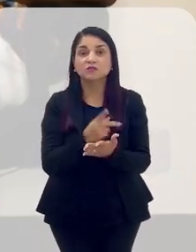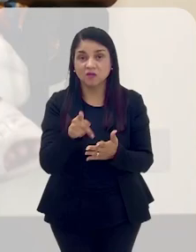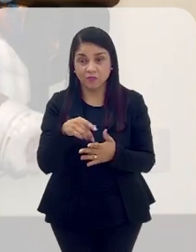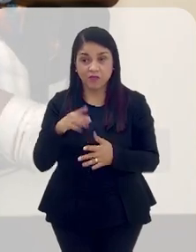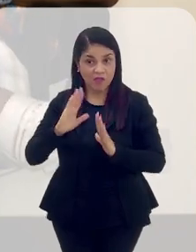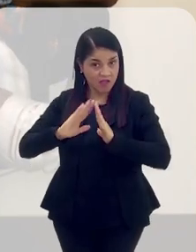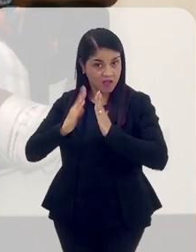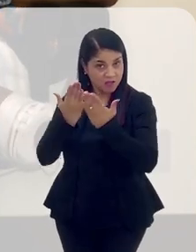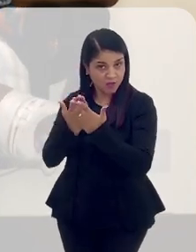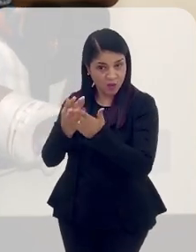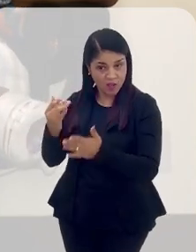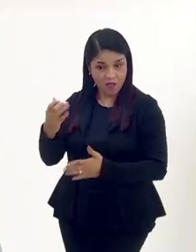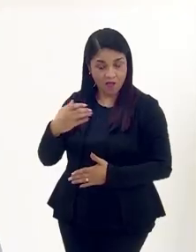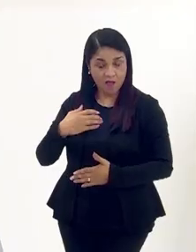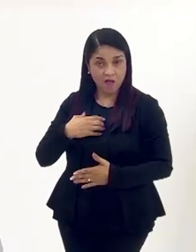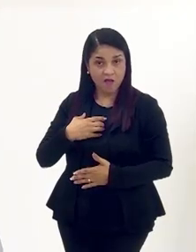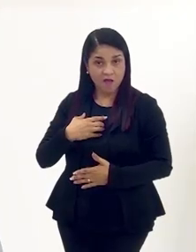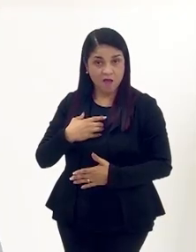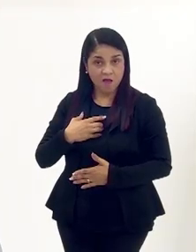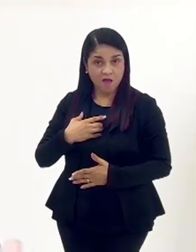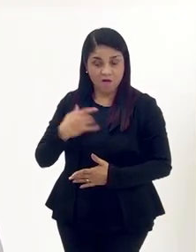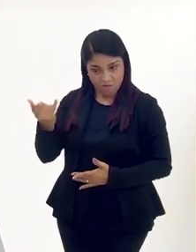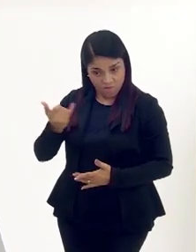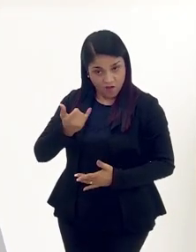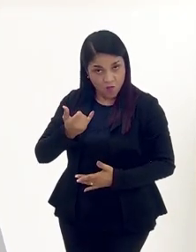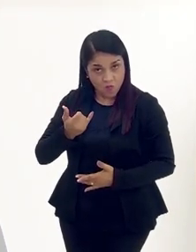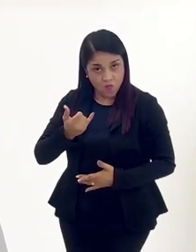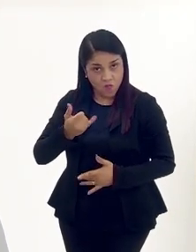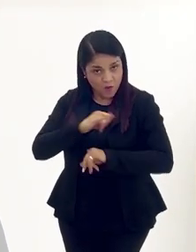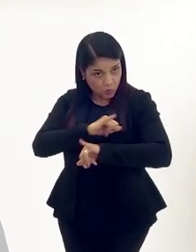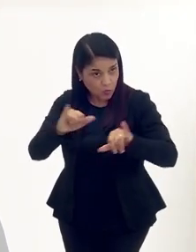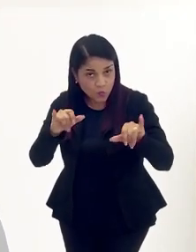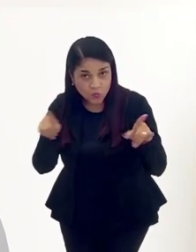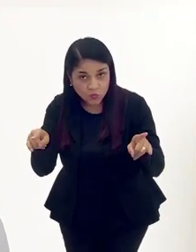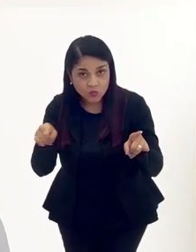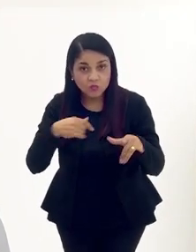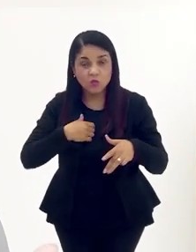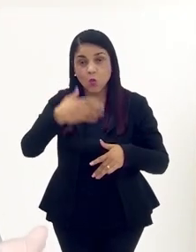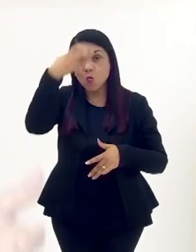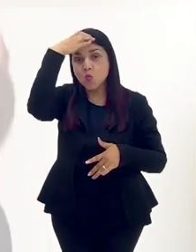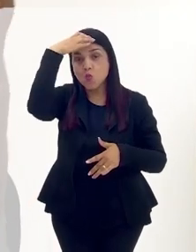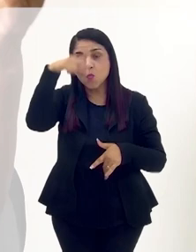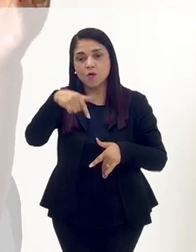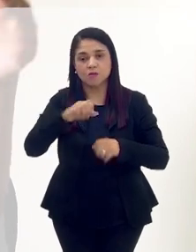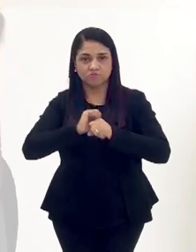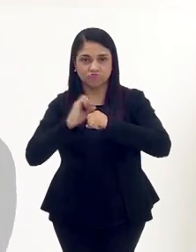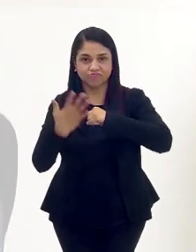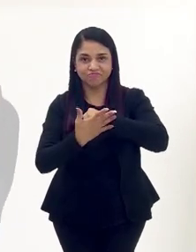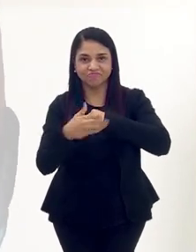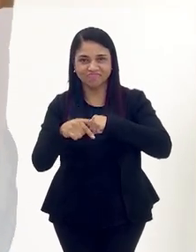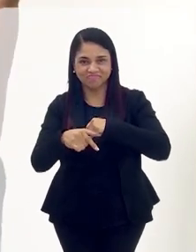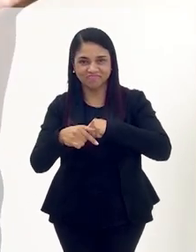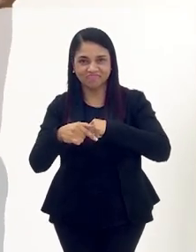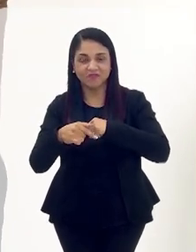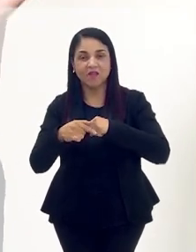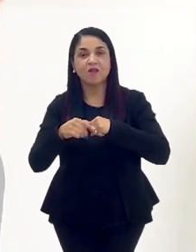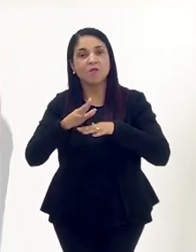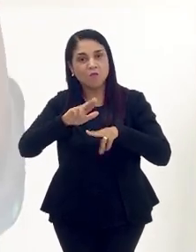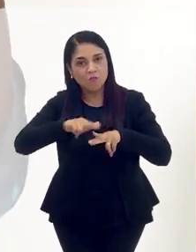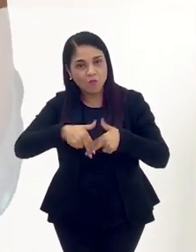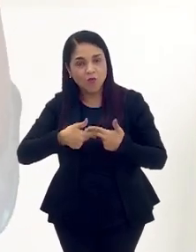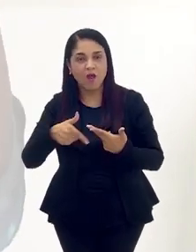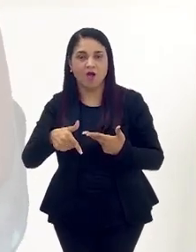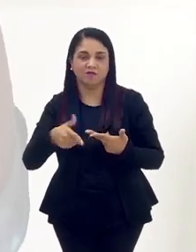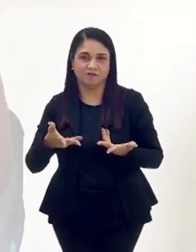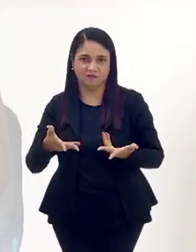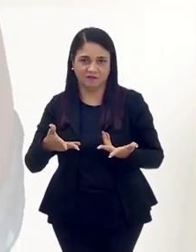disse que a pandemia... Foi acusada que a pandemia veio por causa daquilo. Pela culpa da escola. Traduzindo. Ficaram com tanto ódio da escola